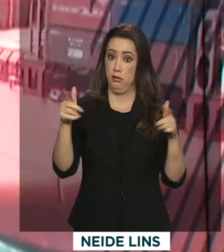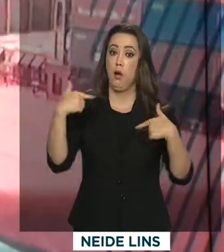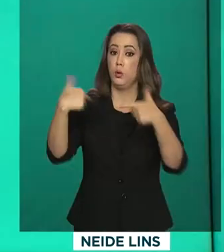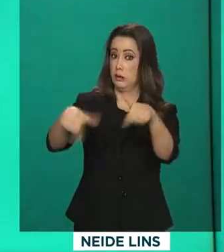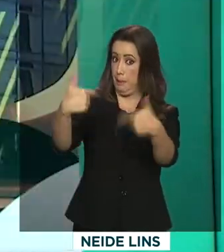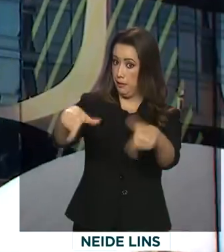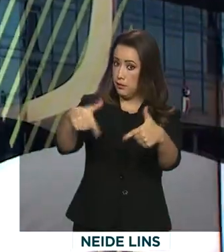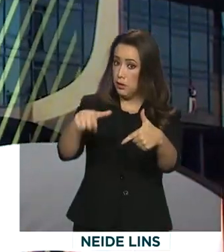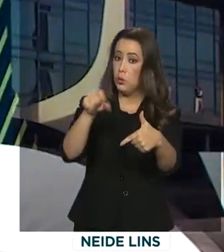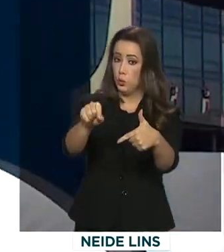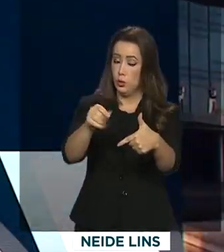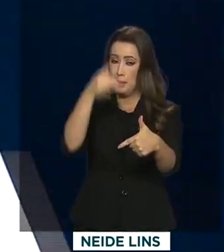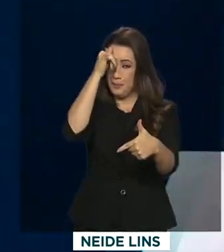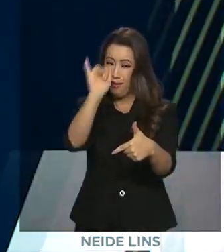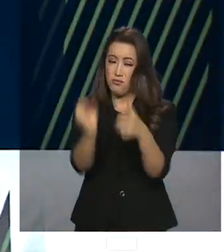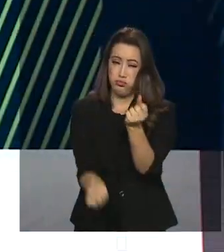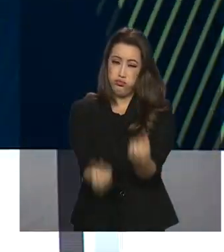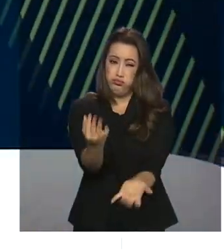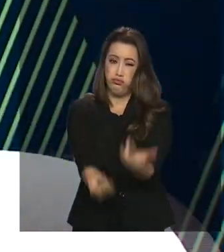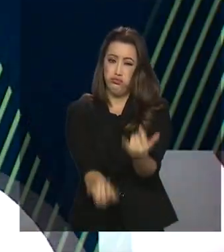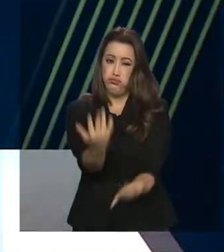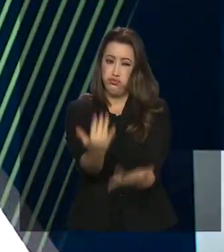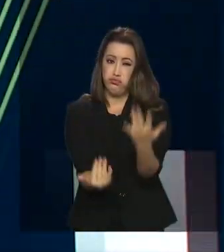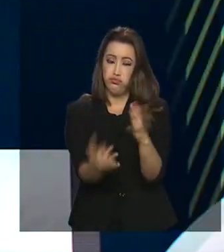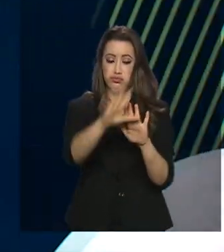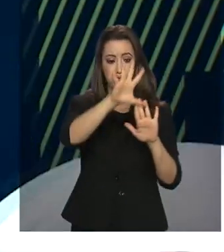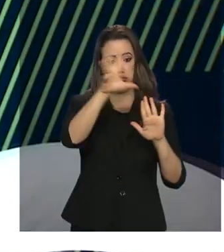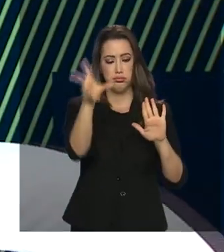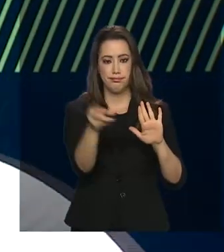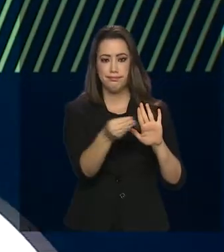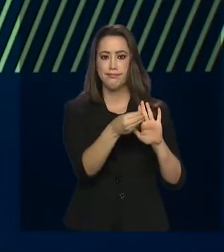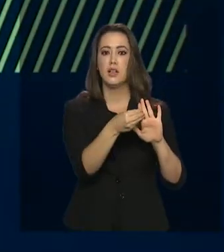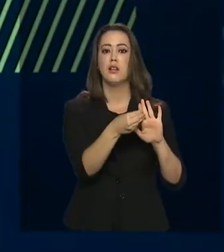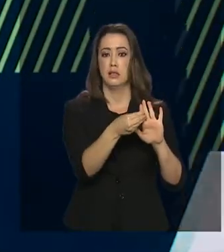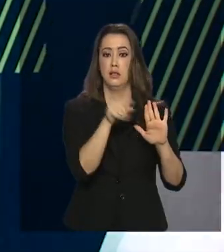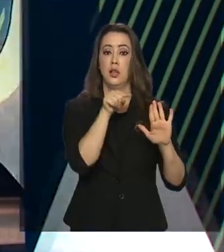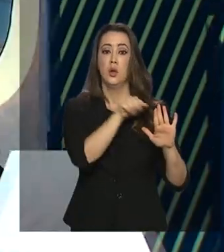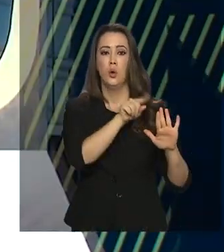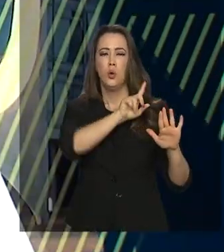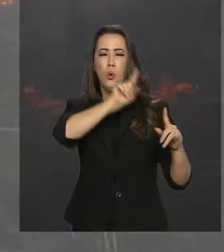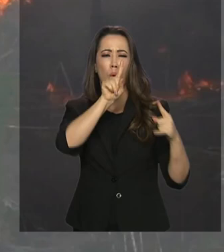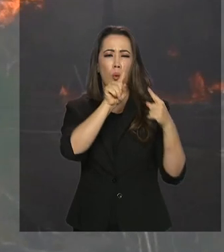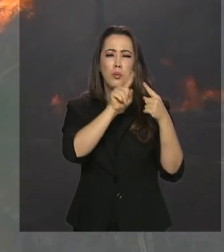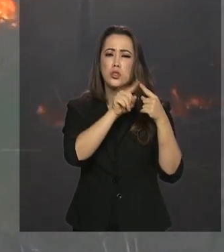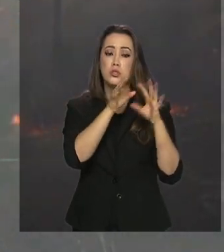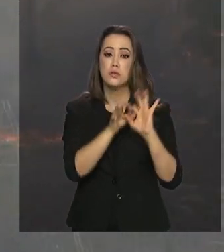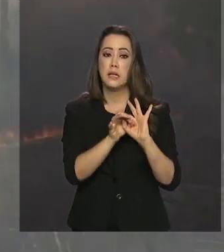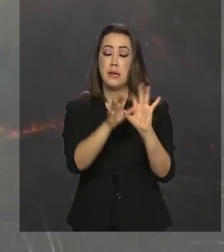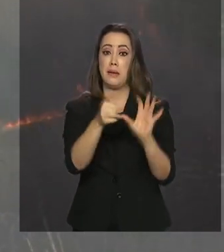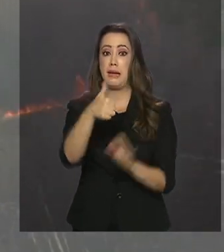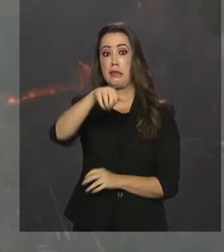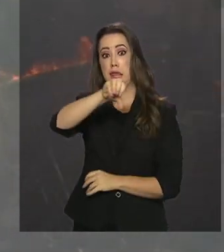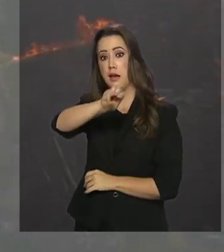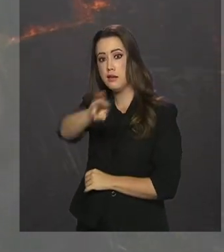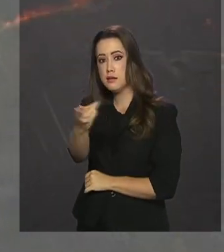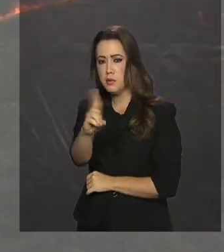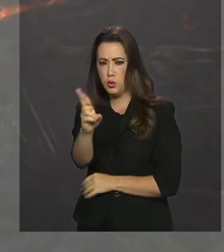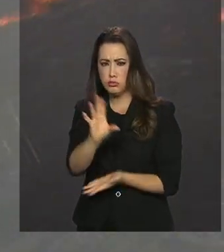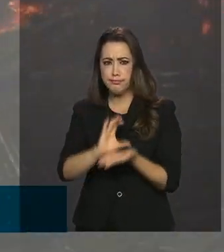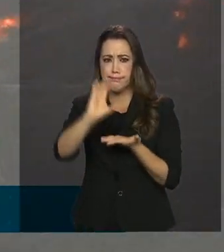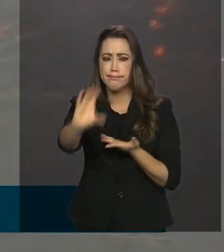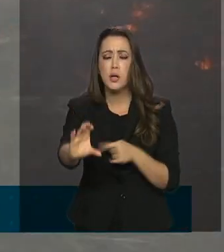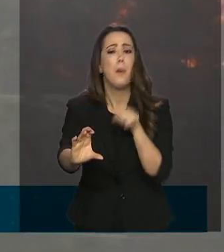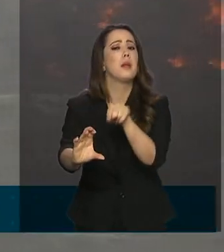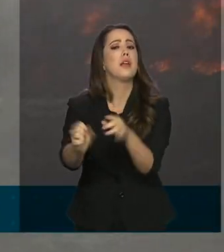ampliar a força-tarefa para combater os incêndios florestais na Amazônia Legal. Serão liberados mais 10 milhões de reais